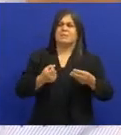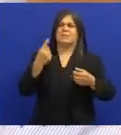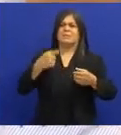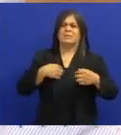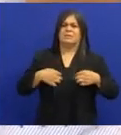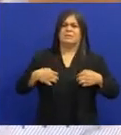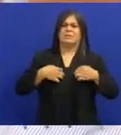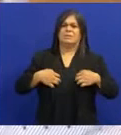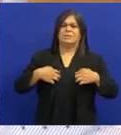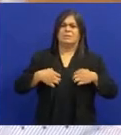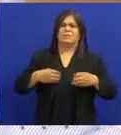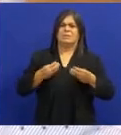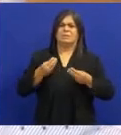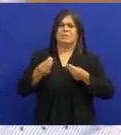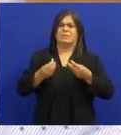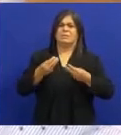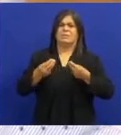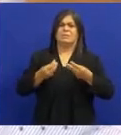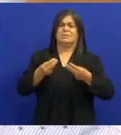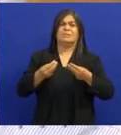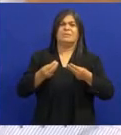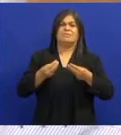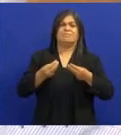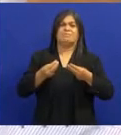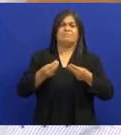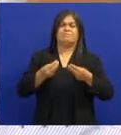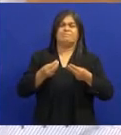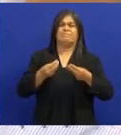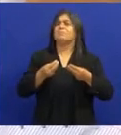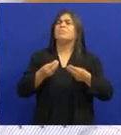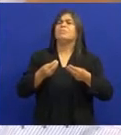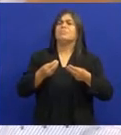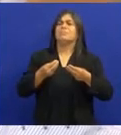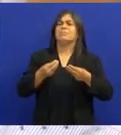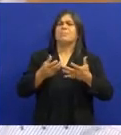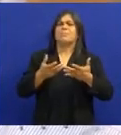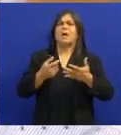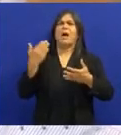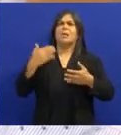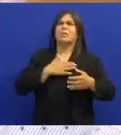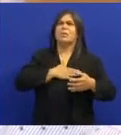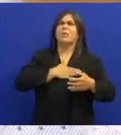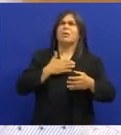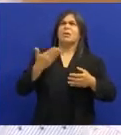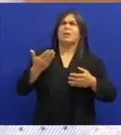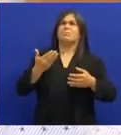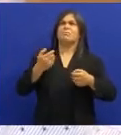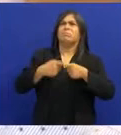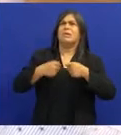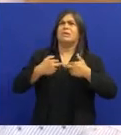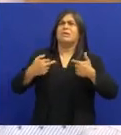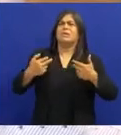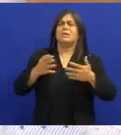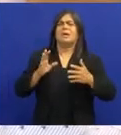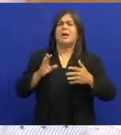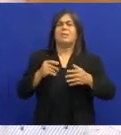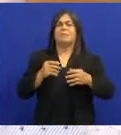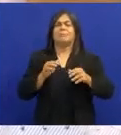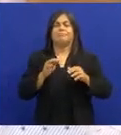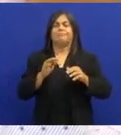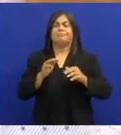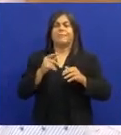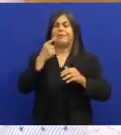eu acho E as pessoas Da família também Que ele quis provar Pra ele Que aquilo Não Não